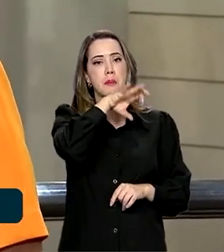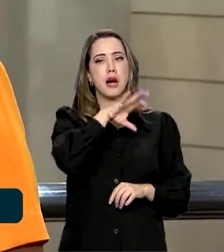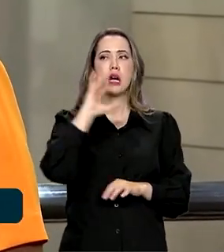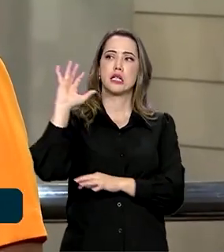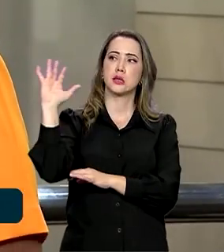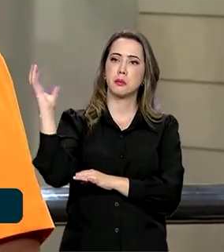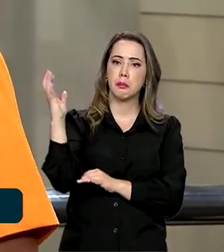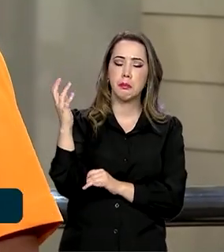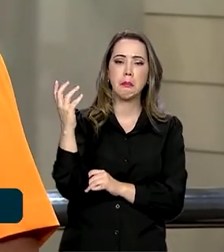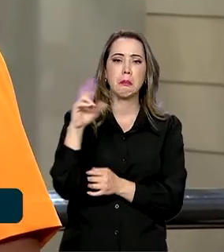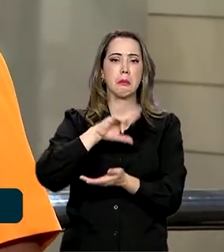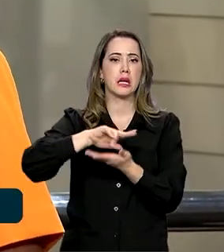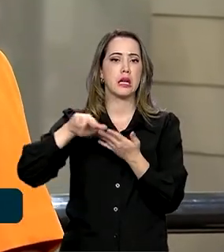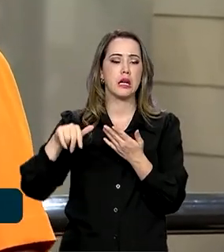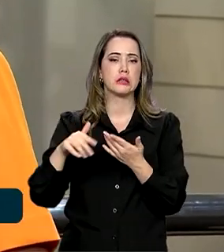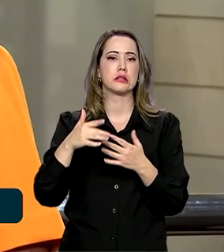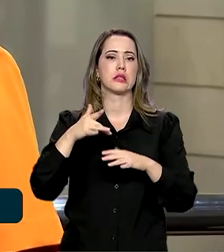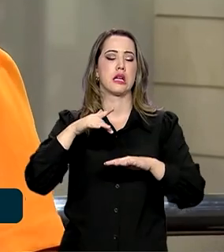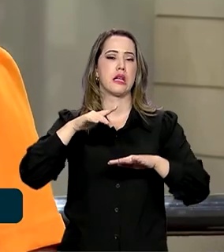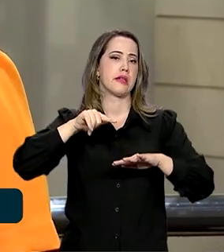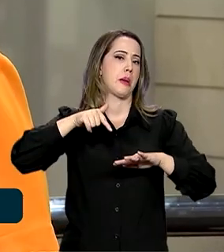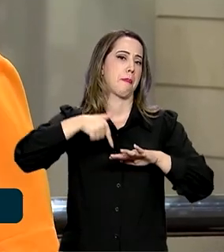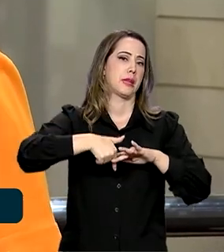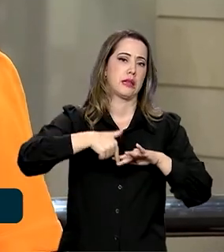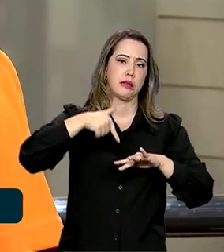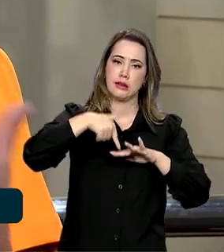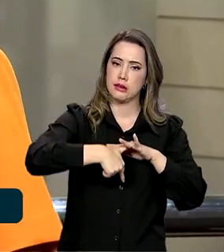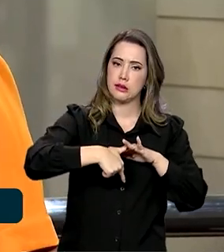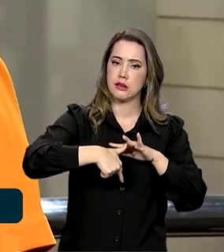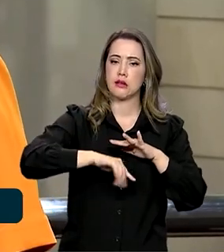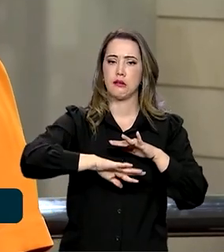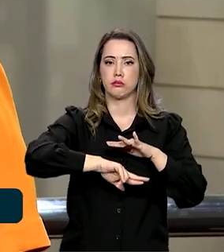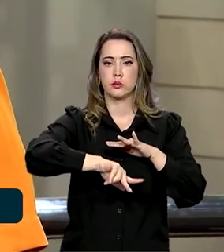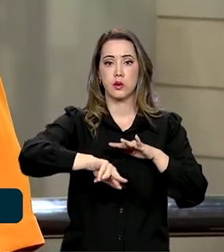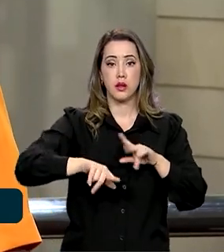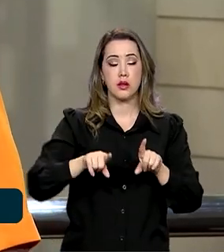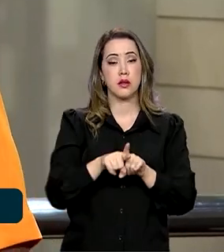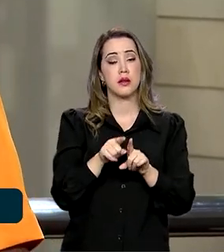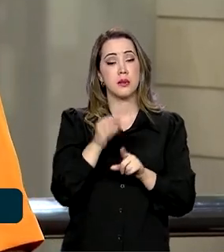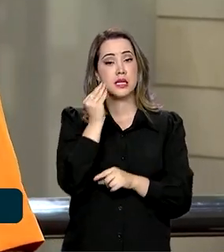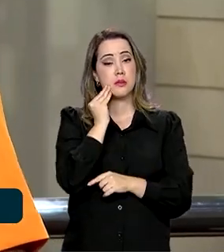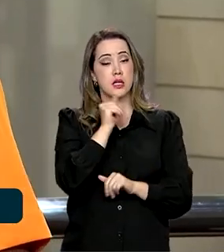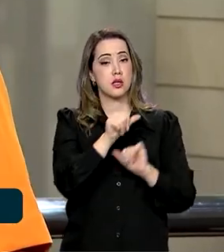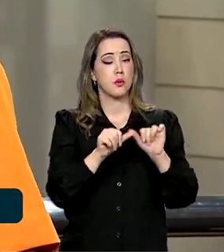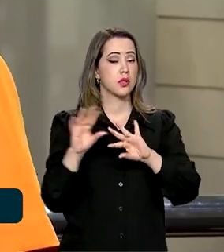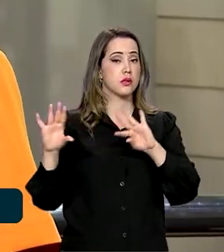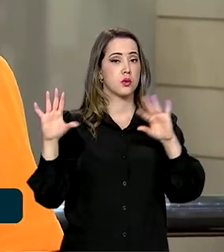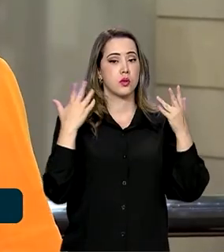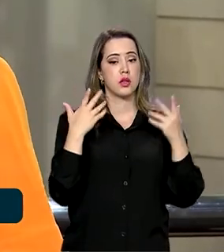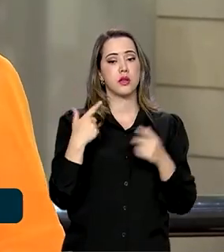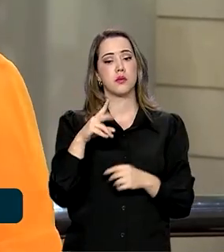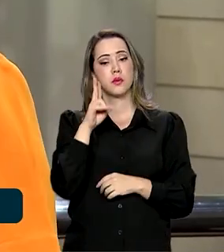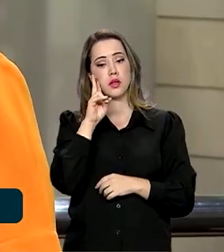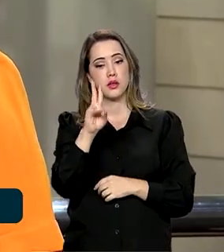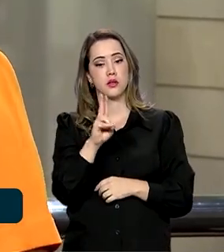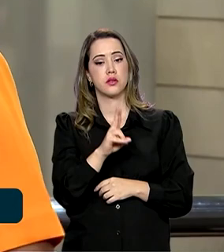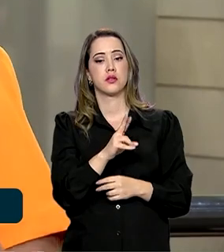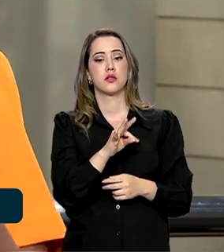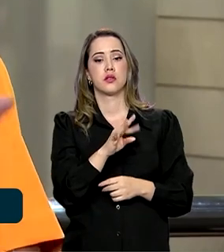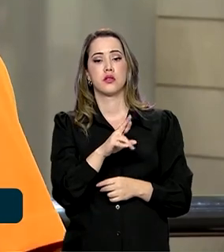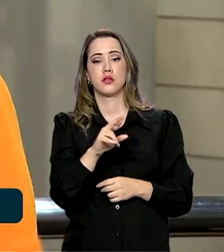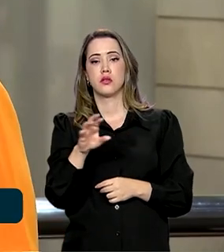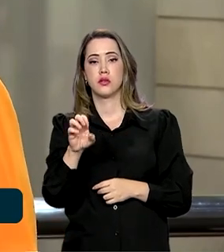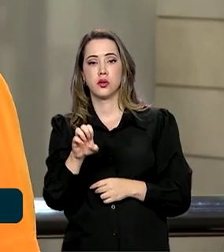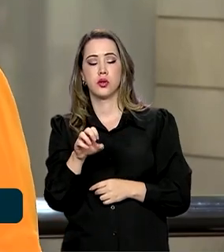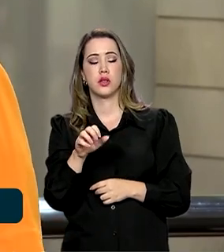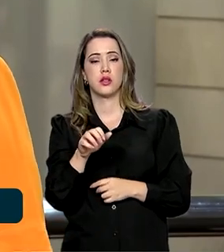minerais e experiências também em relação à mudança climática. Nós temos a Torre Ato, nós temos o